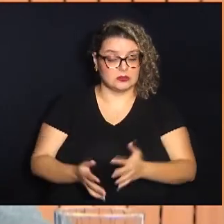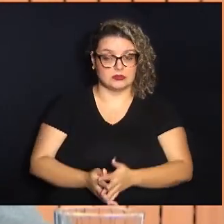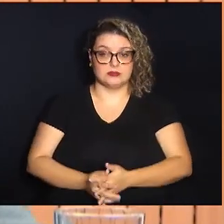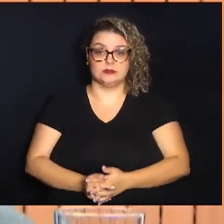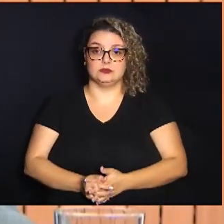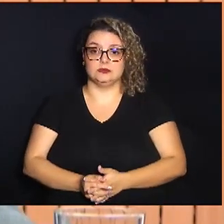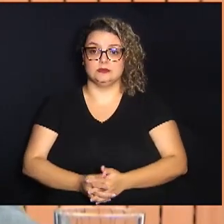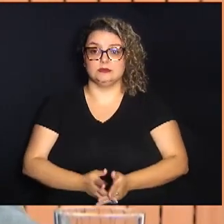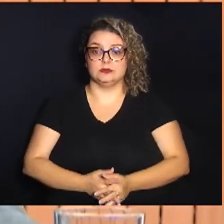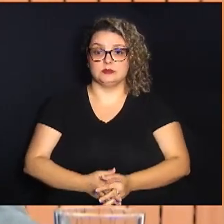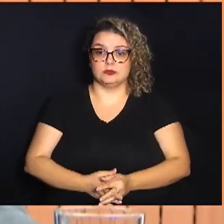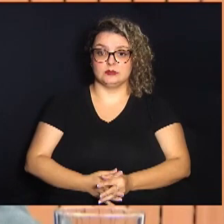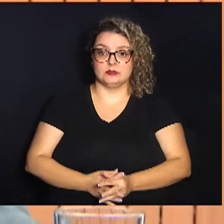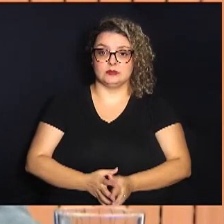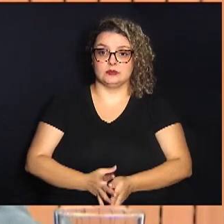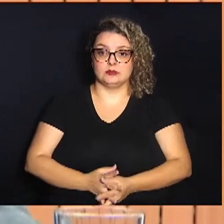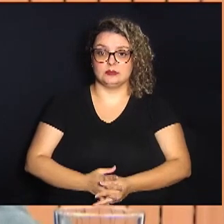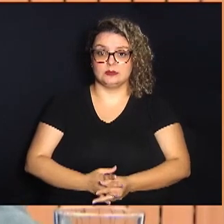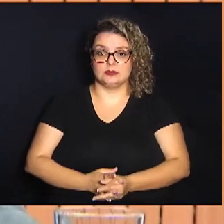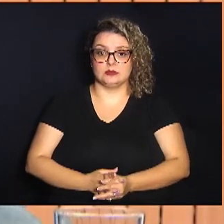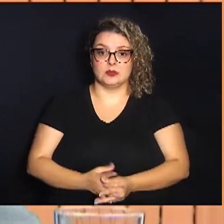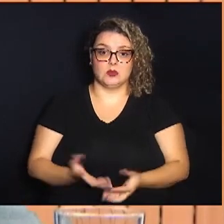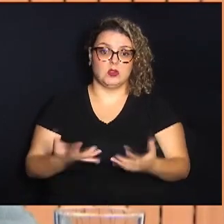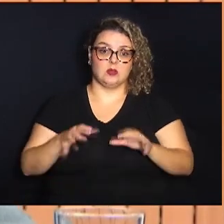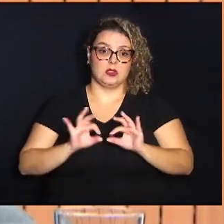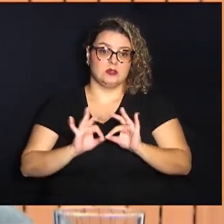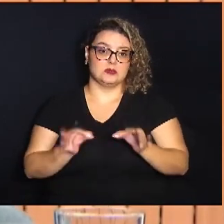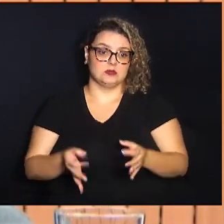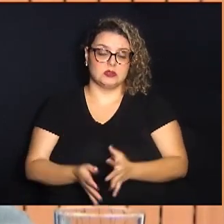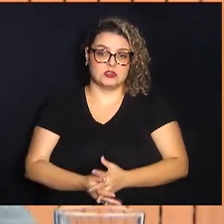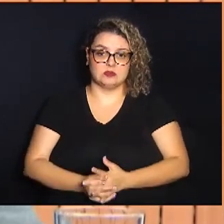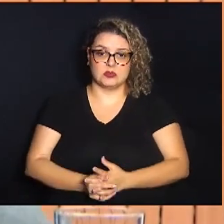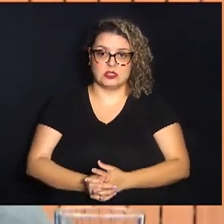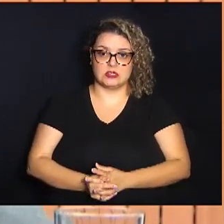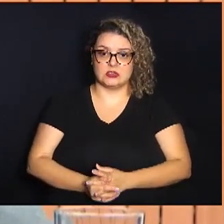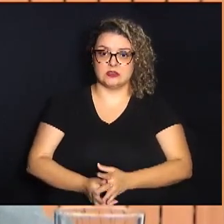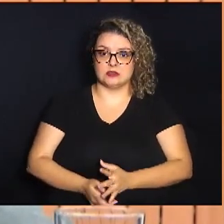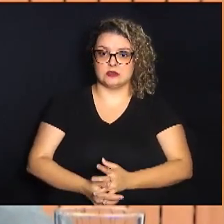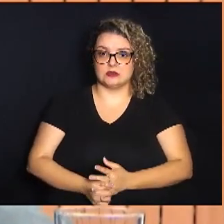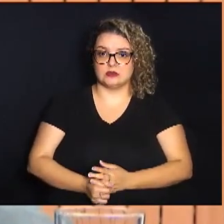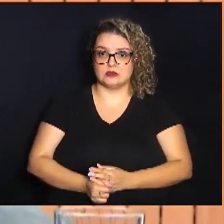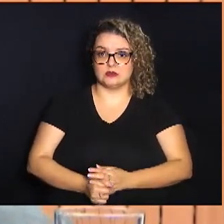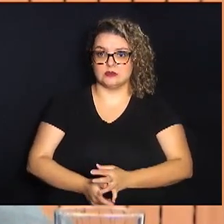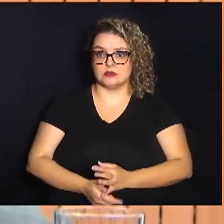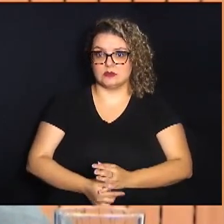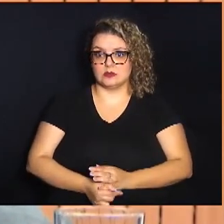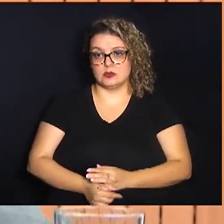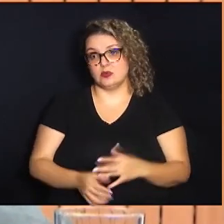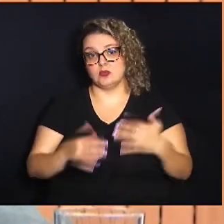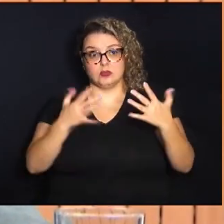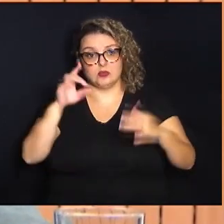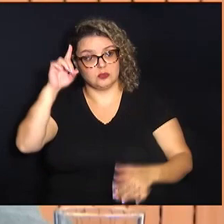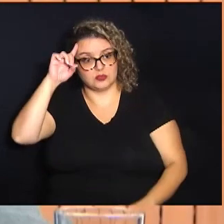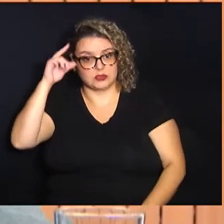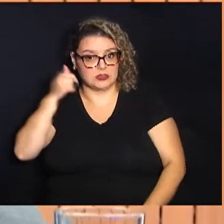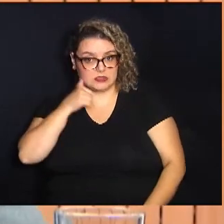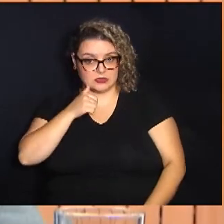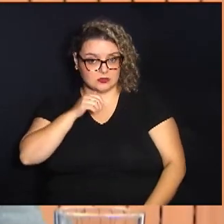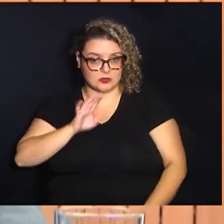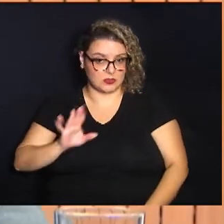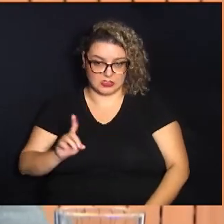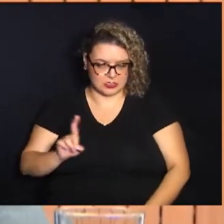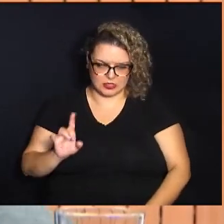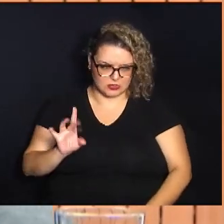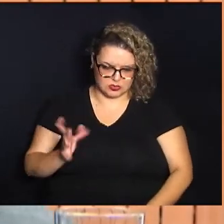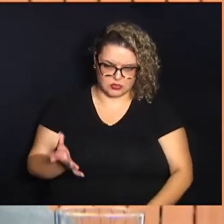Então, eu não quero simplesmente deixar aqui um parabéns aos dias das mulheres se